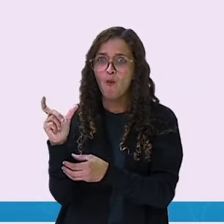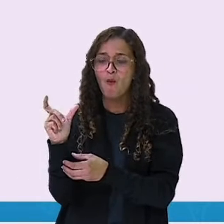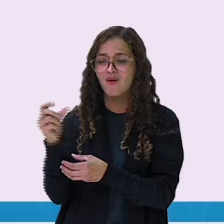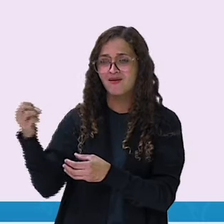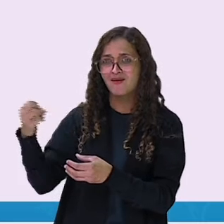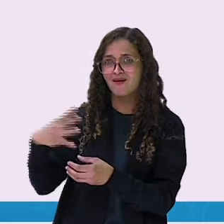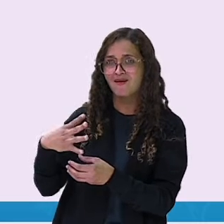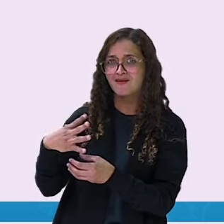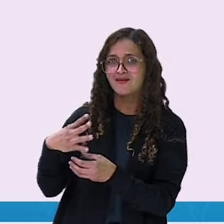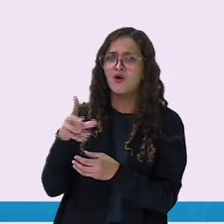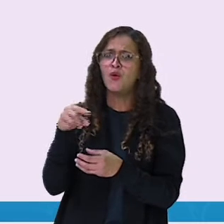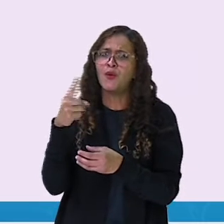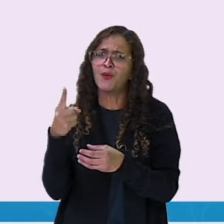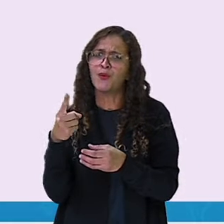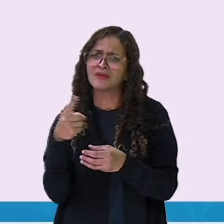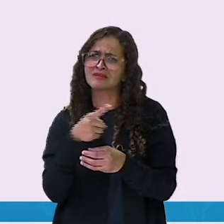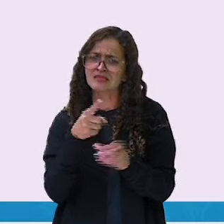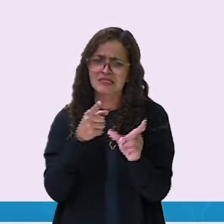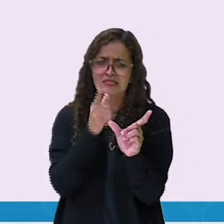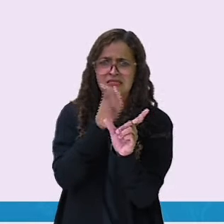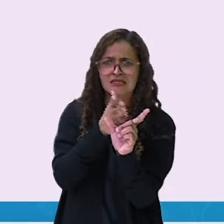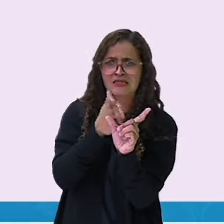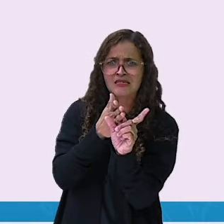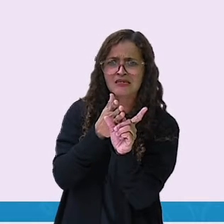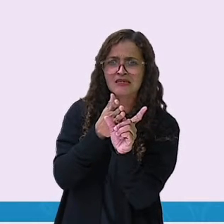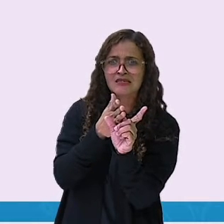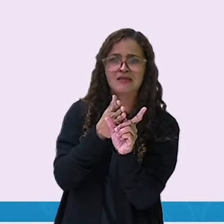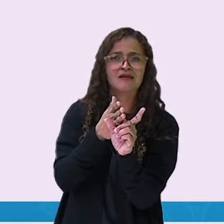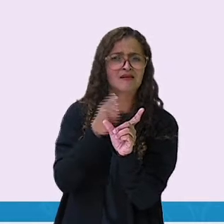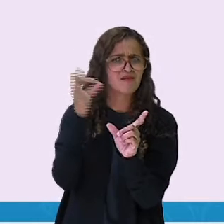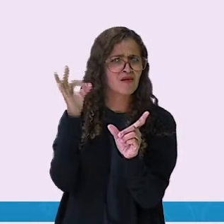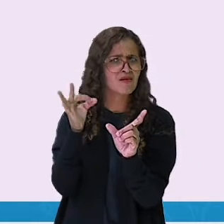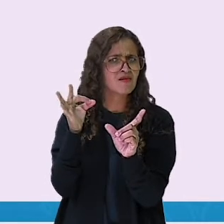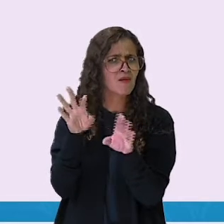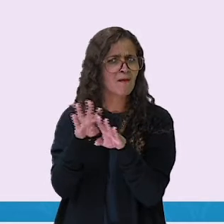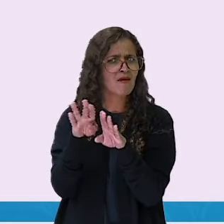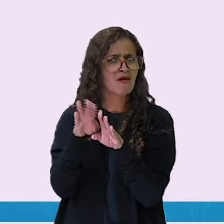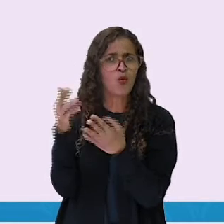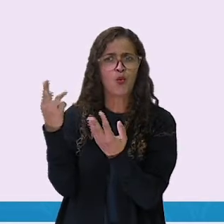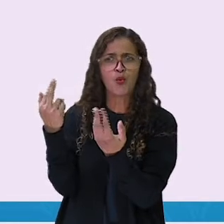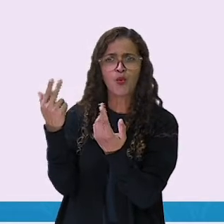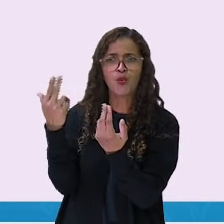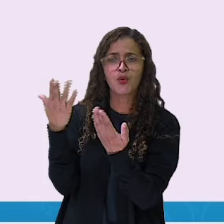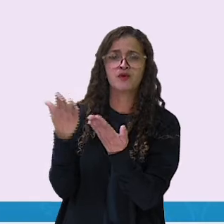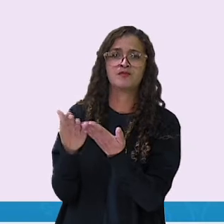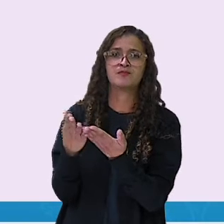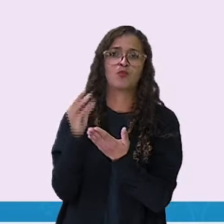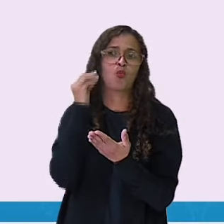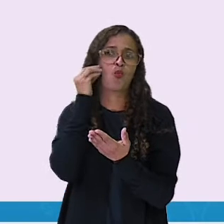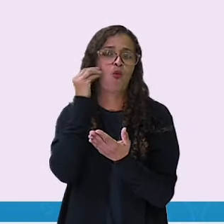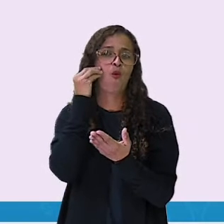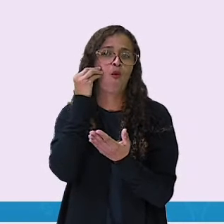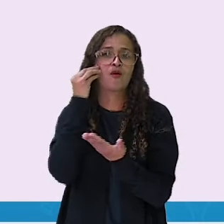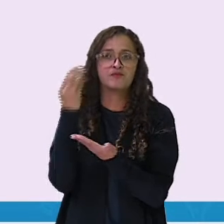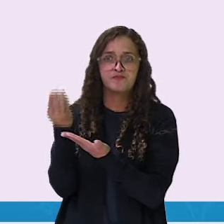E será que dá certo com outras sílabas? Vamos tentar? Vamos? Aqui eu tenho a sílaba...